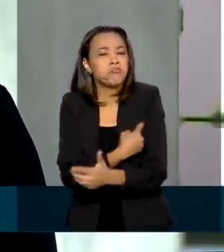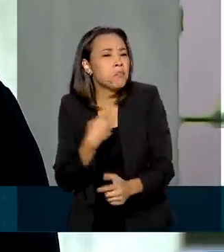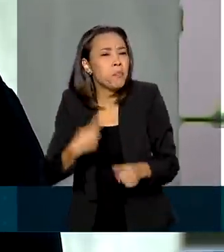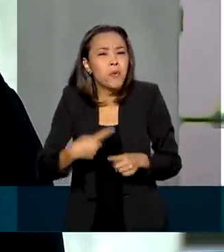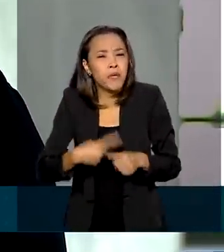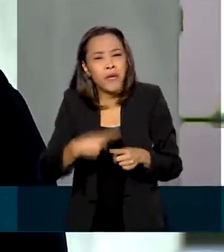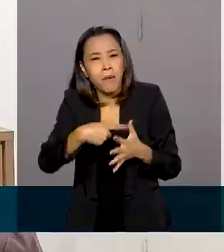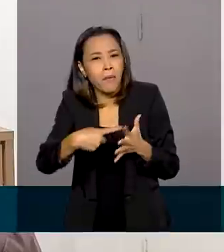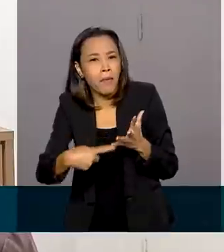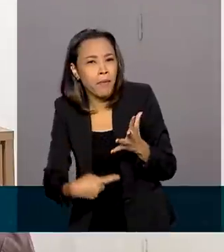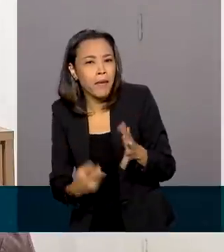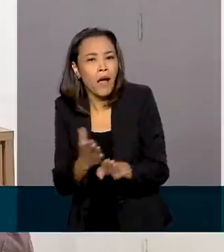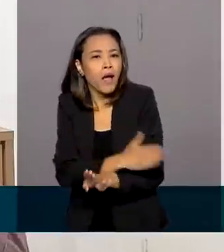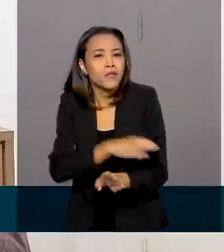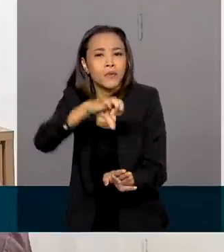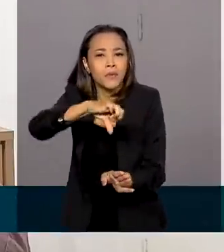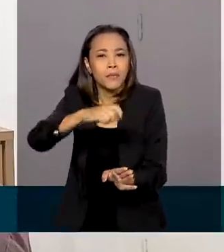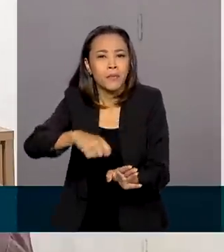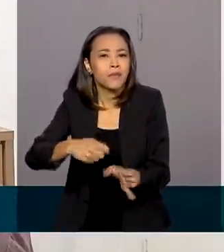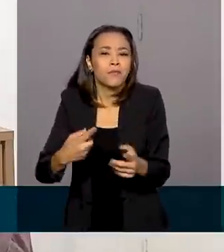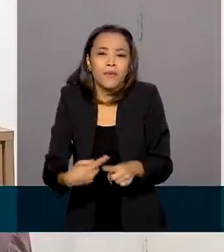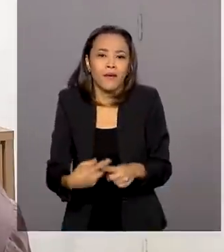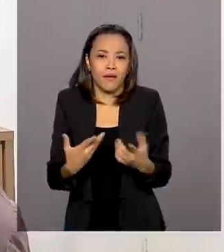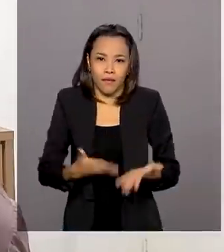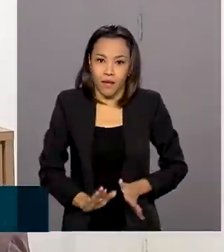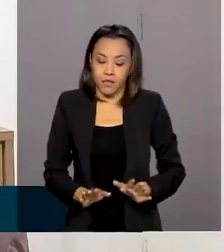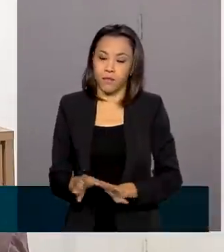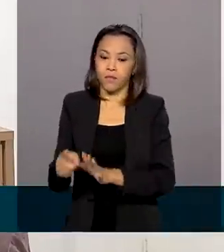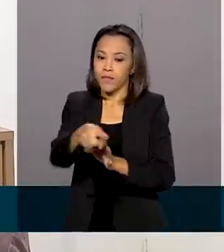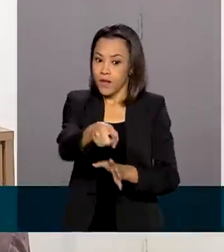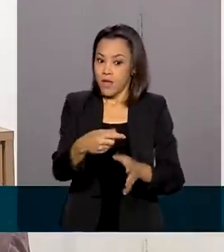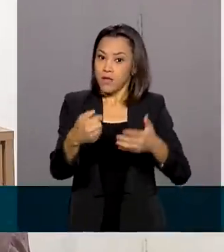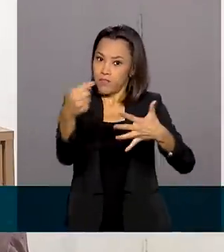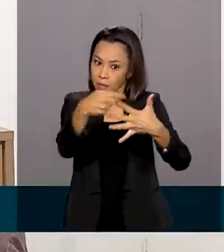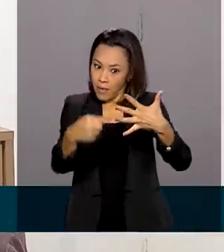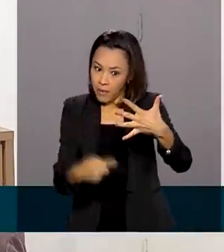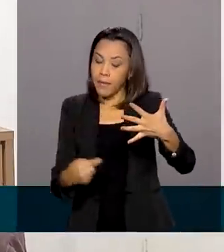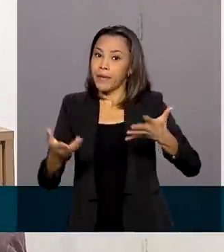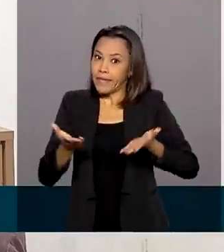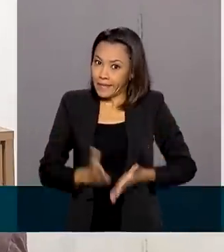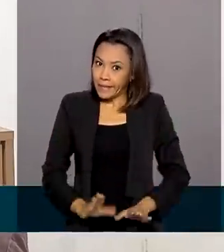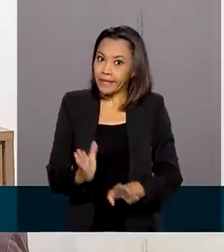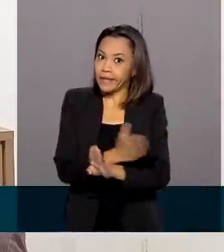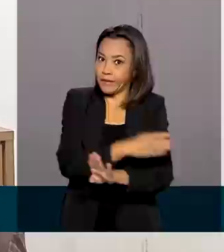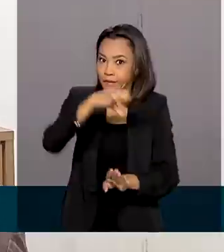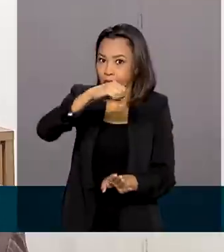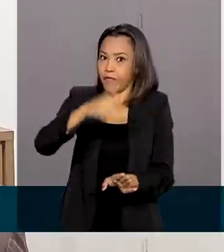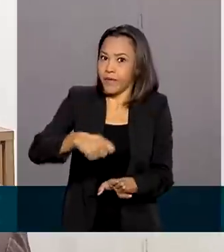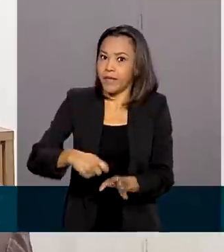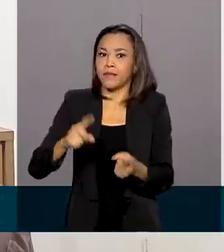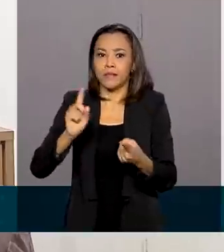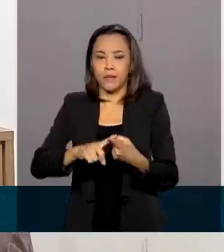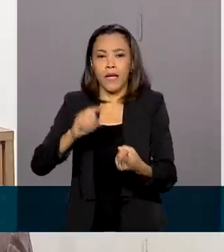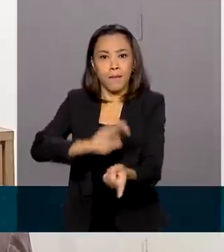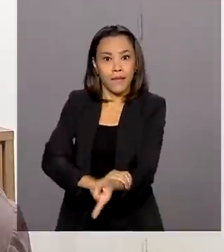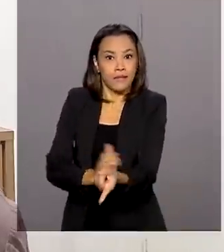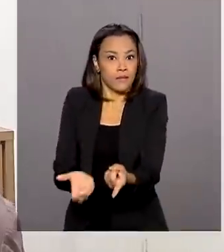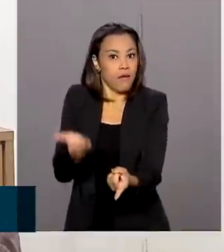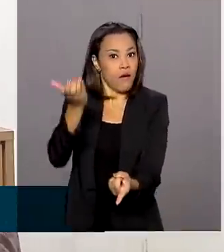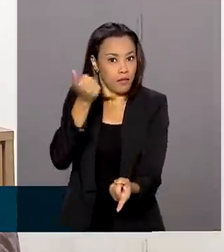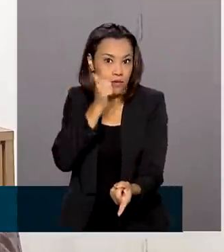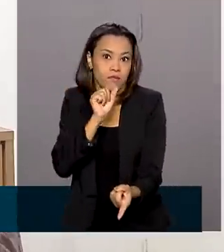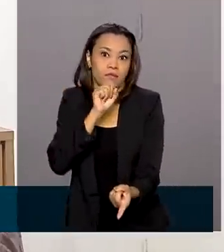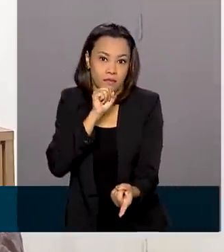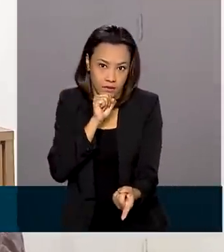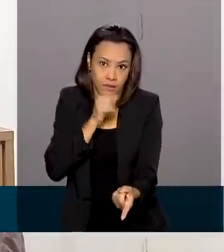antes do tempo normal. As principais causas que podem levar a um parto prematuro são a hipertensão materna,